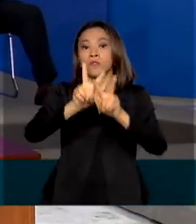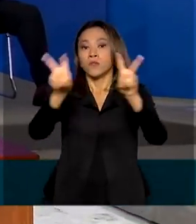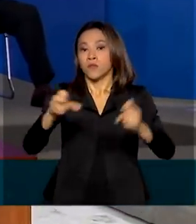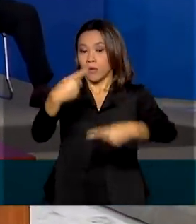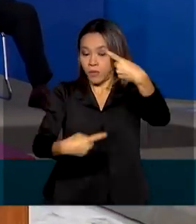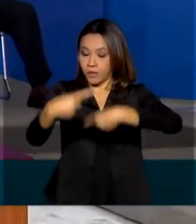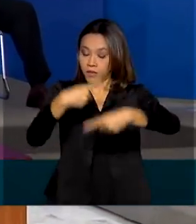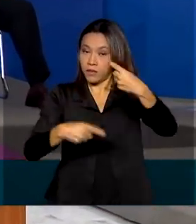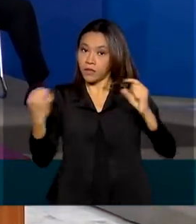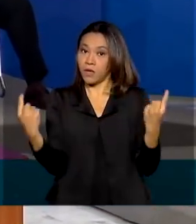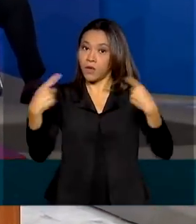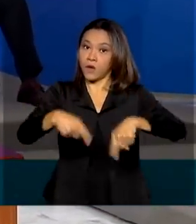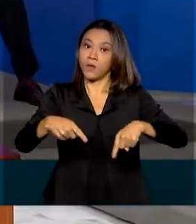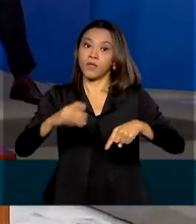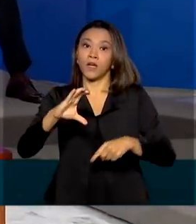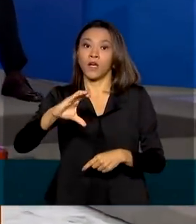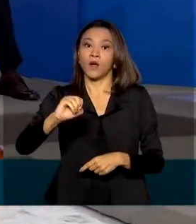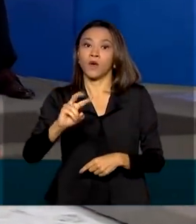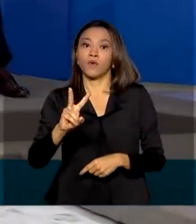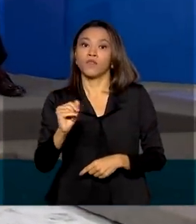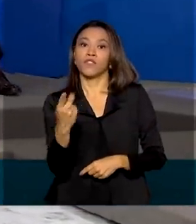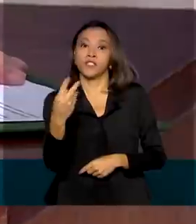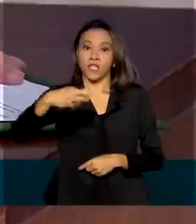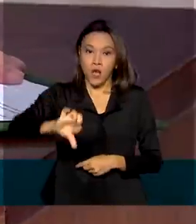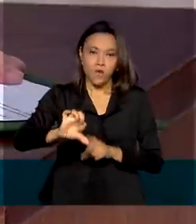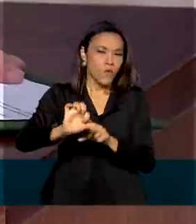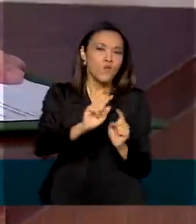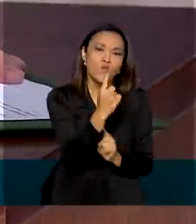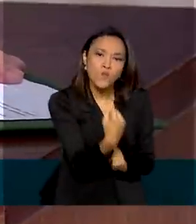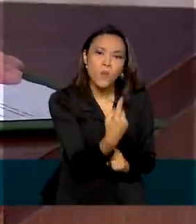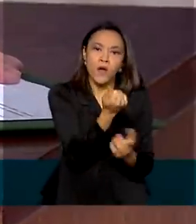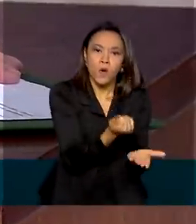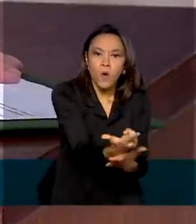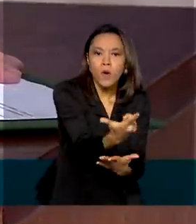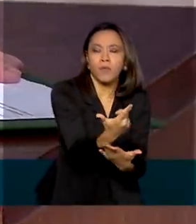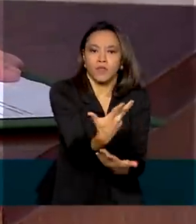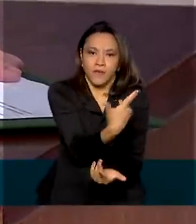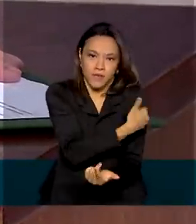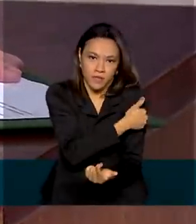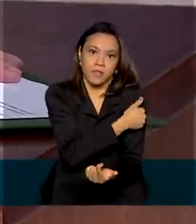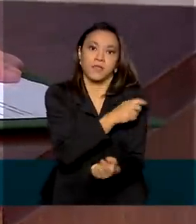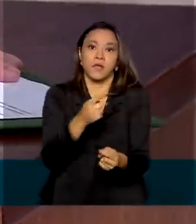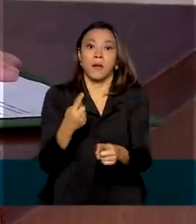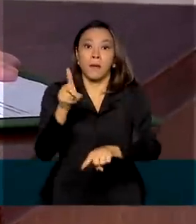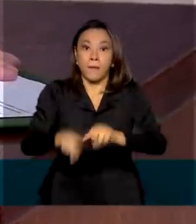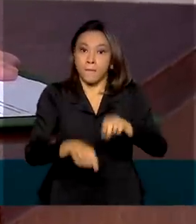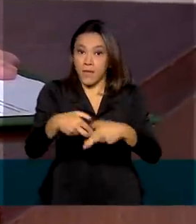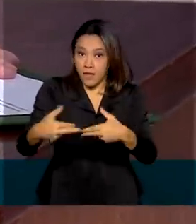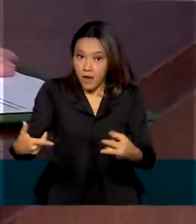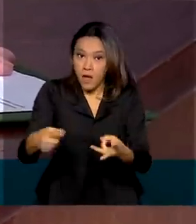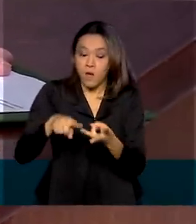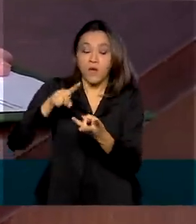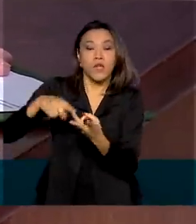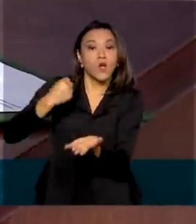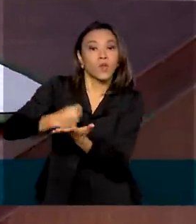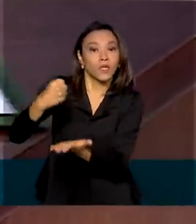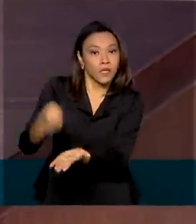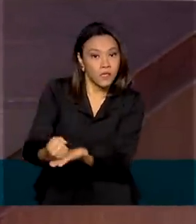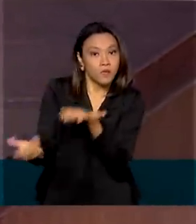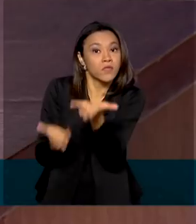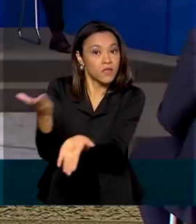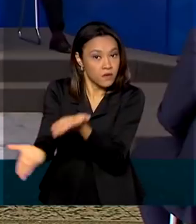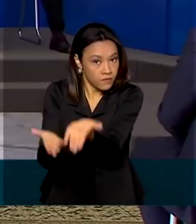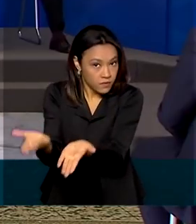da Covid-19. Um deles facilita a compra de vacinas contra a doença, de insumos e a contratação de serviços para